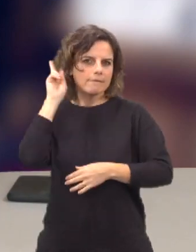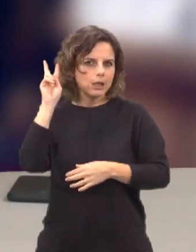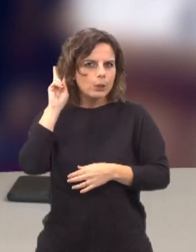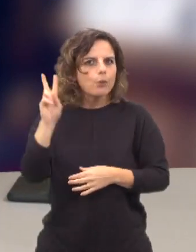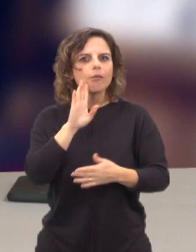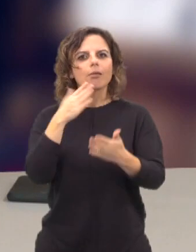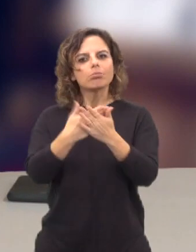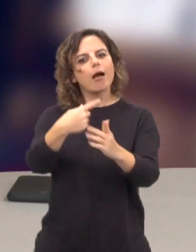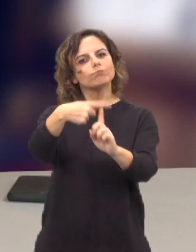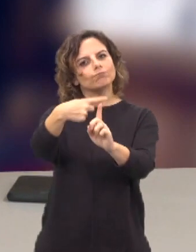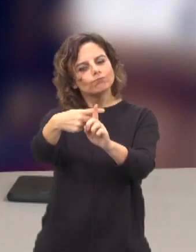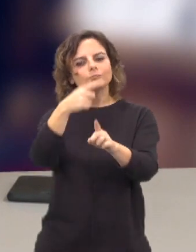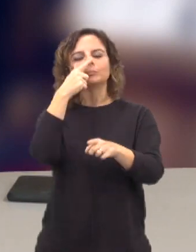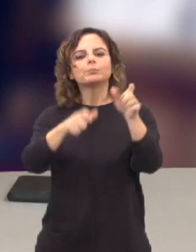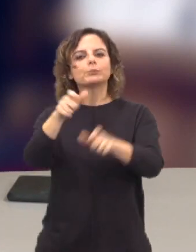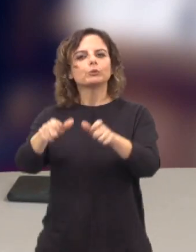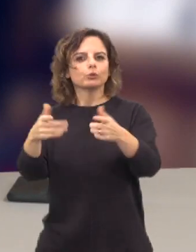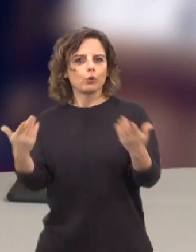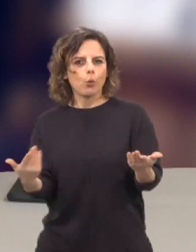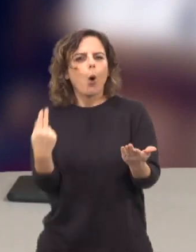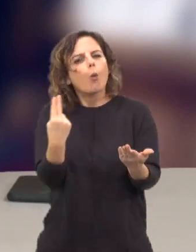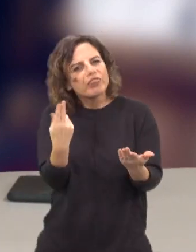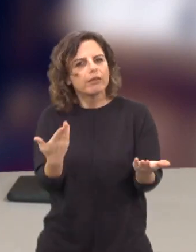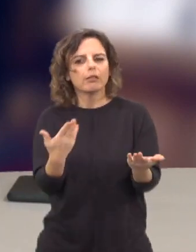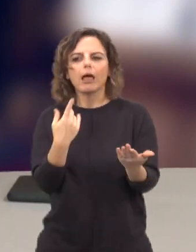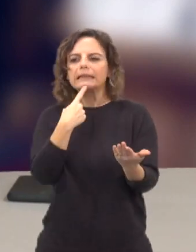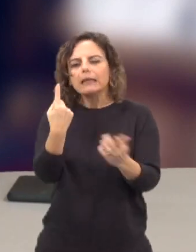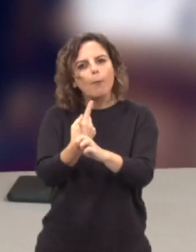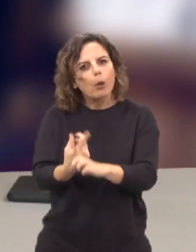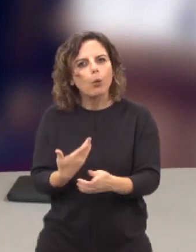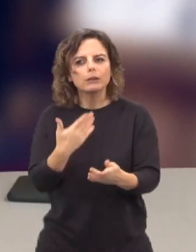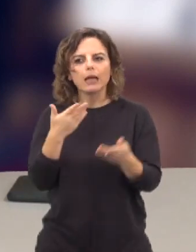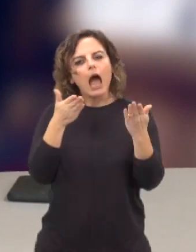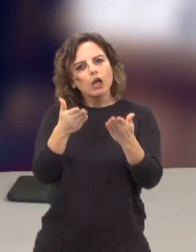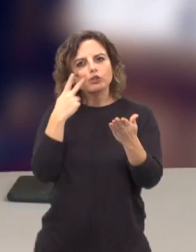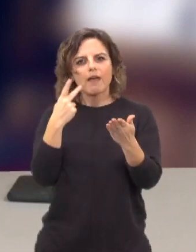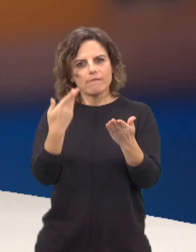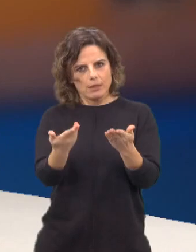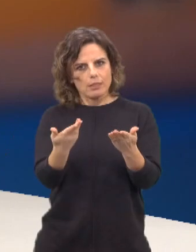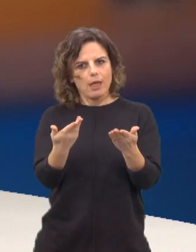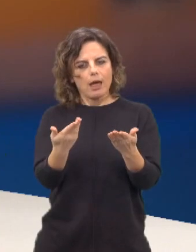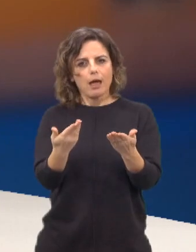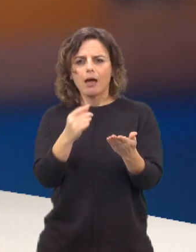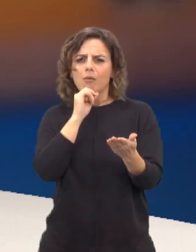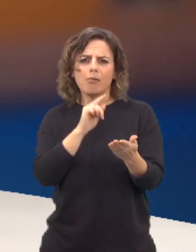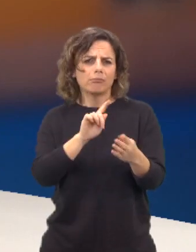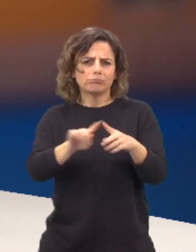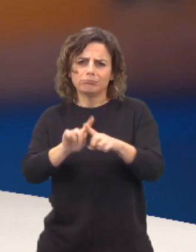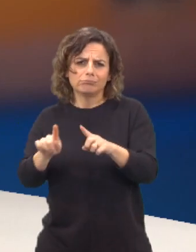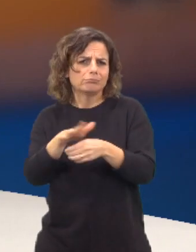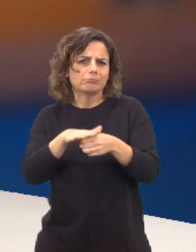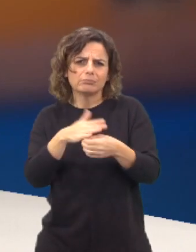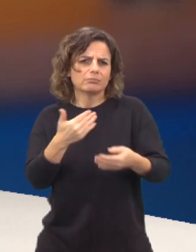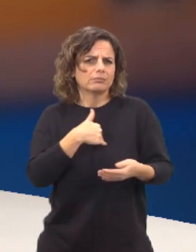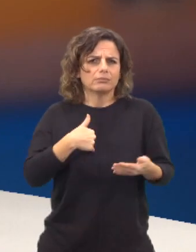valor, a ser útil às pessoas, que lhes diga alguma coisa, que os ajude na sua vida e pode ser das maneiras mais diversas